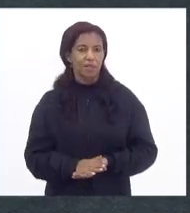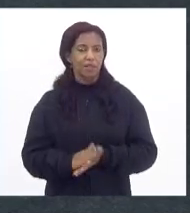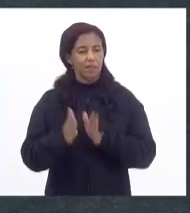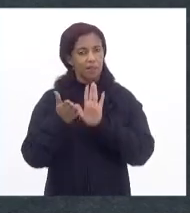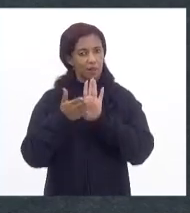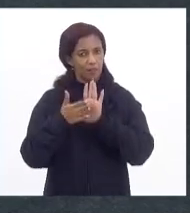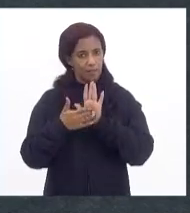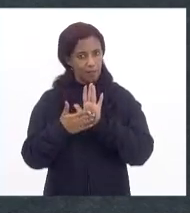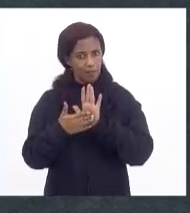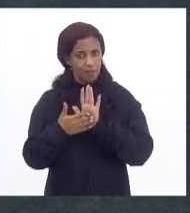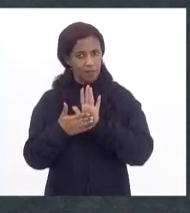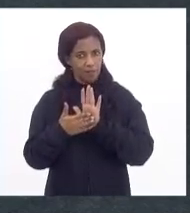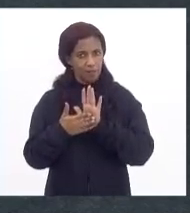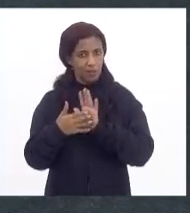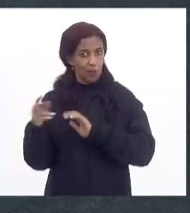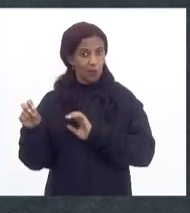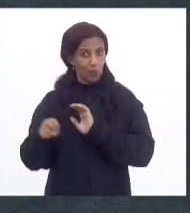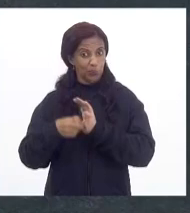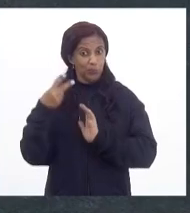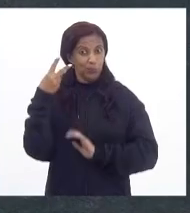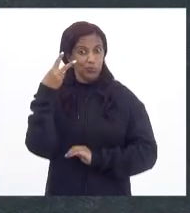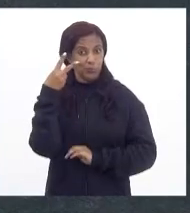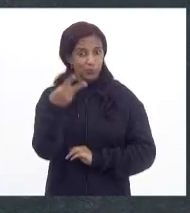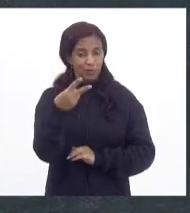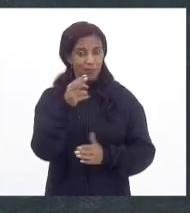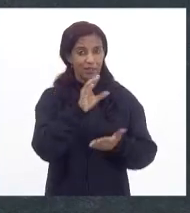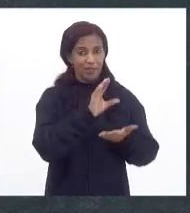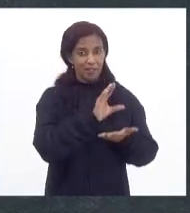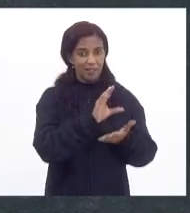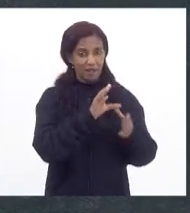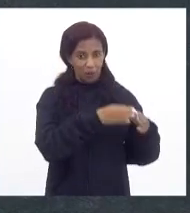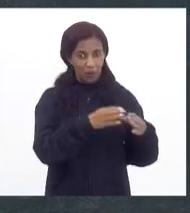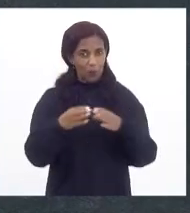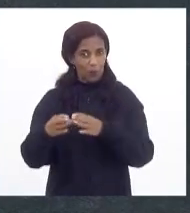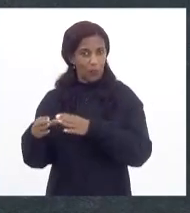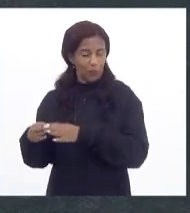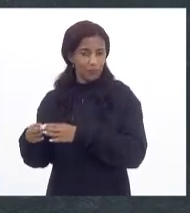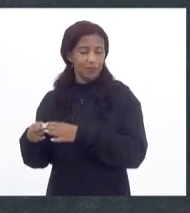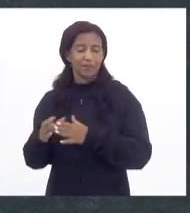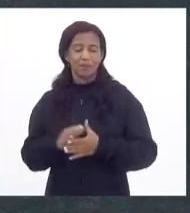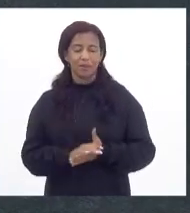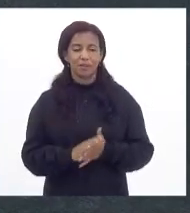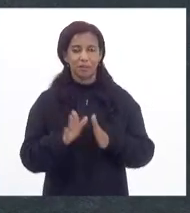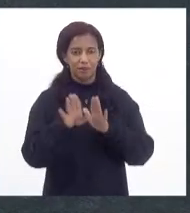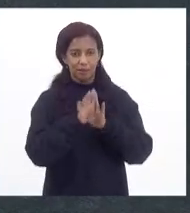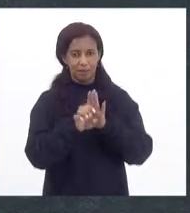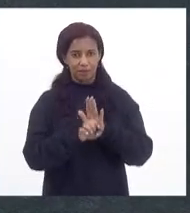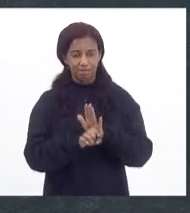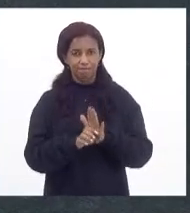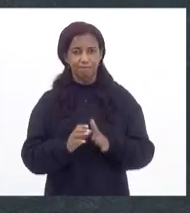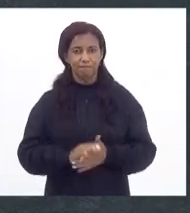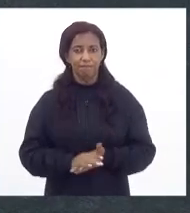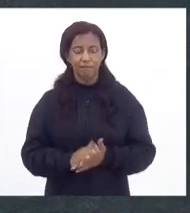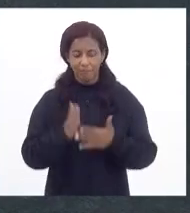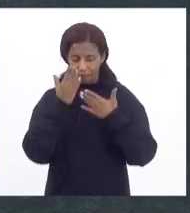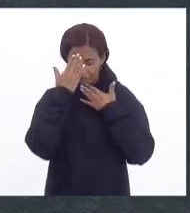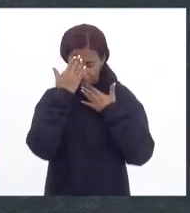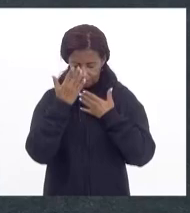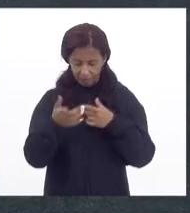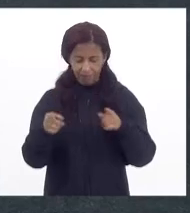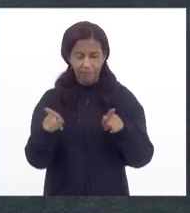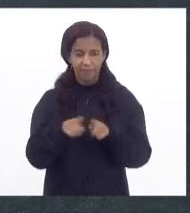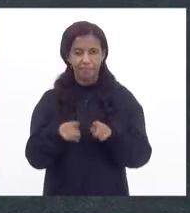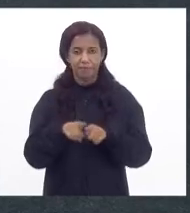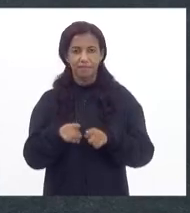parecer por duas vezes nas comissões de mérito e sob as emendas. Quero agradecer